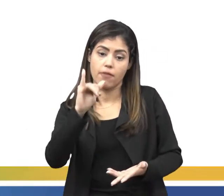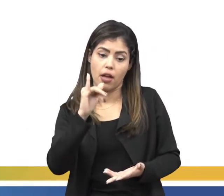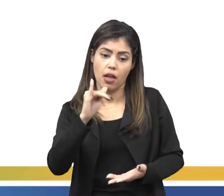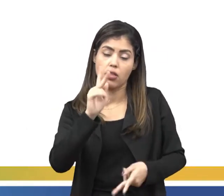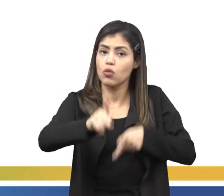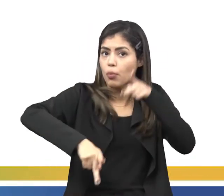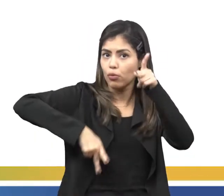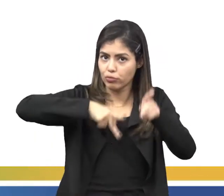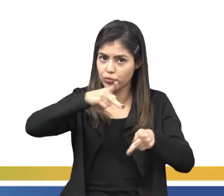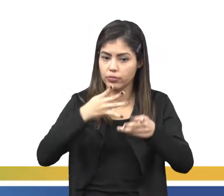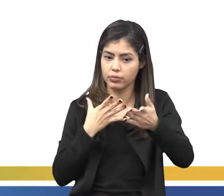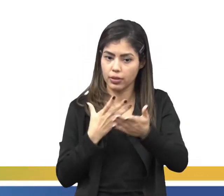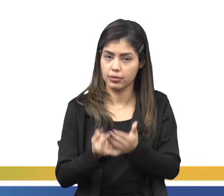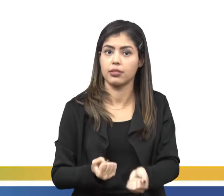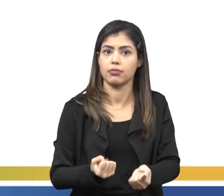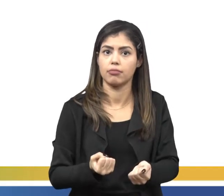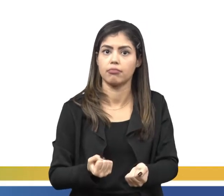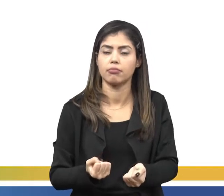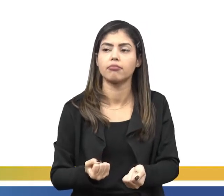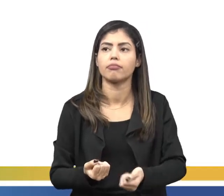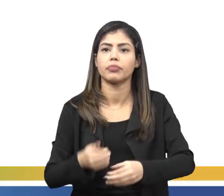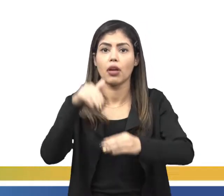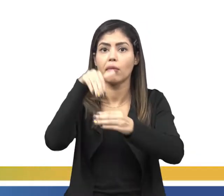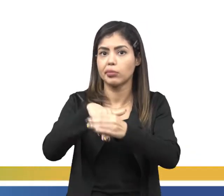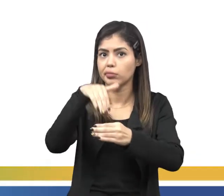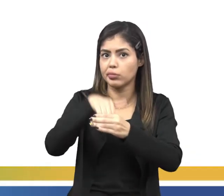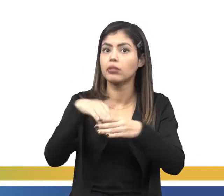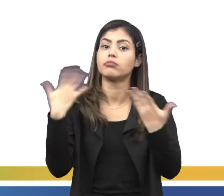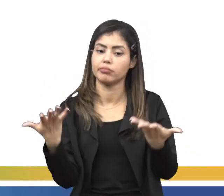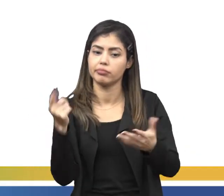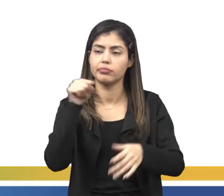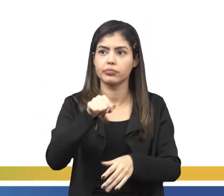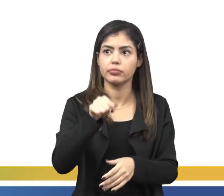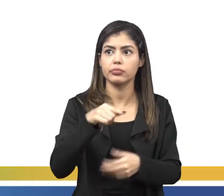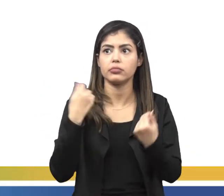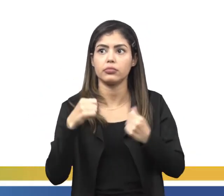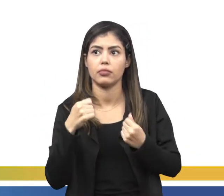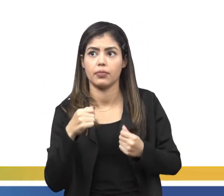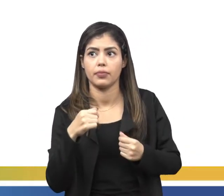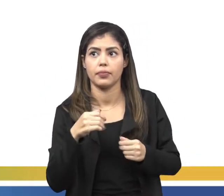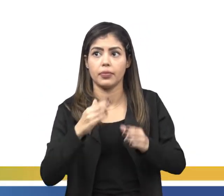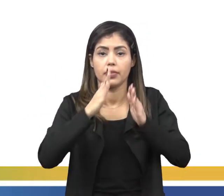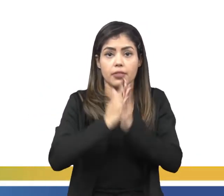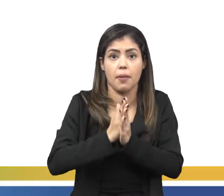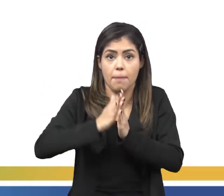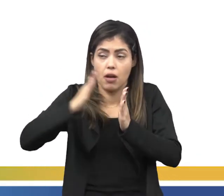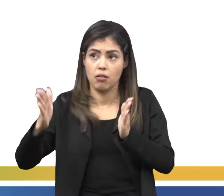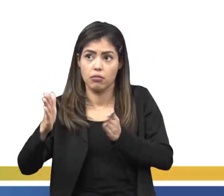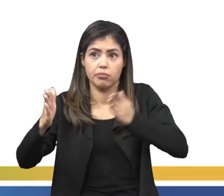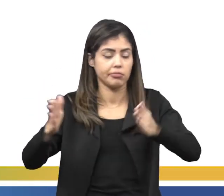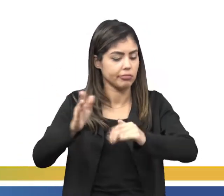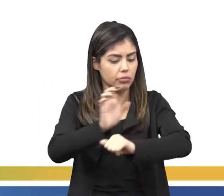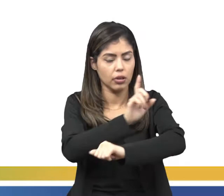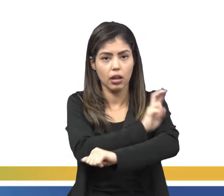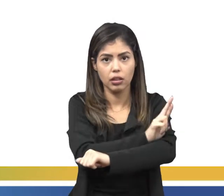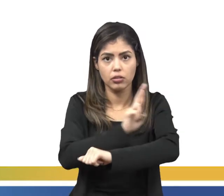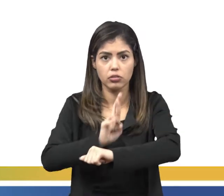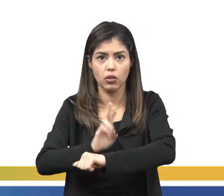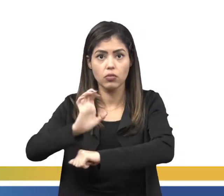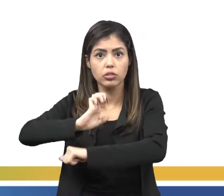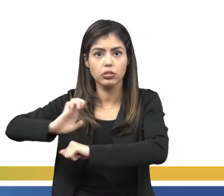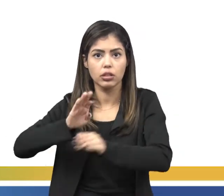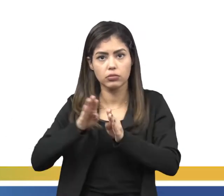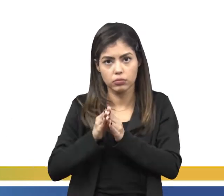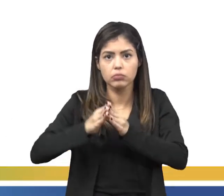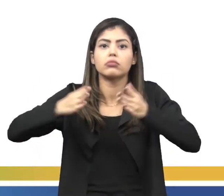aprovação do povo. Ele fala da necessidade de separar religião e Estado.